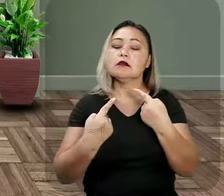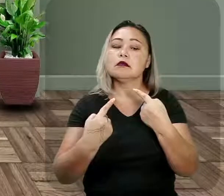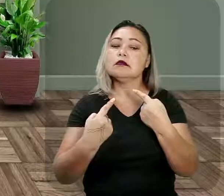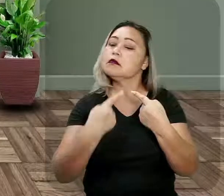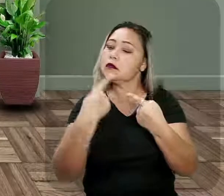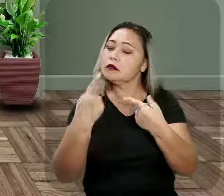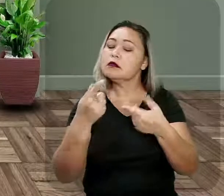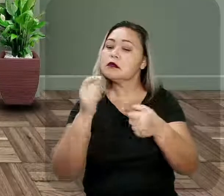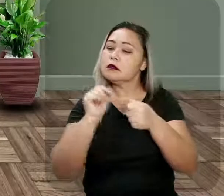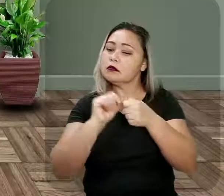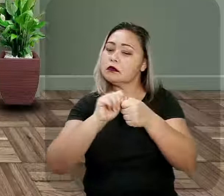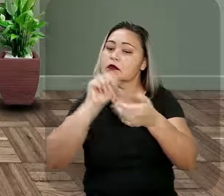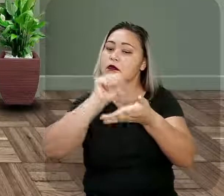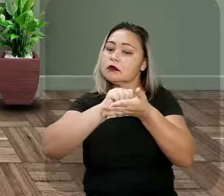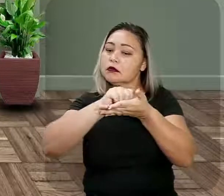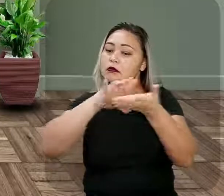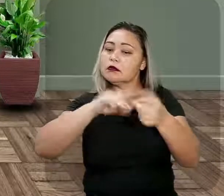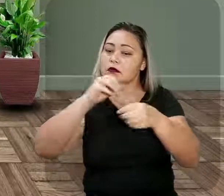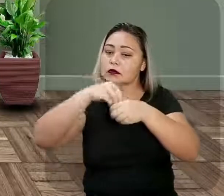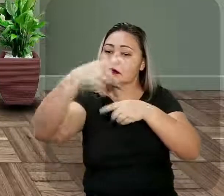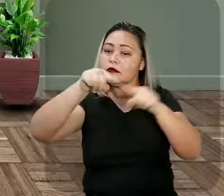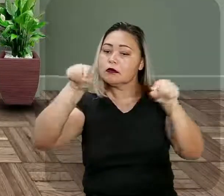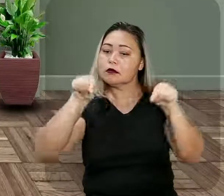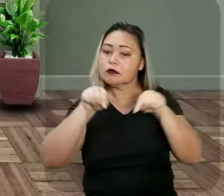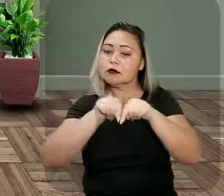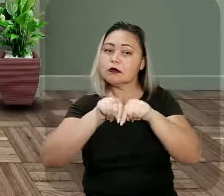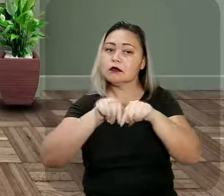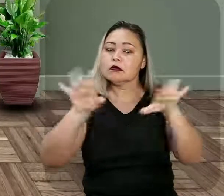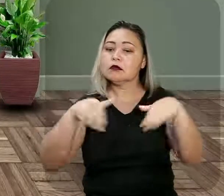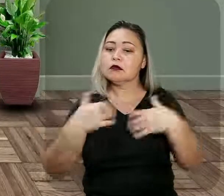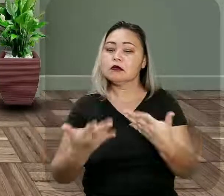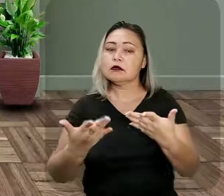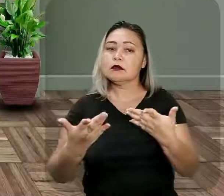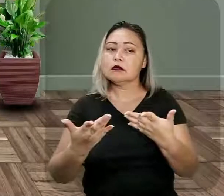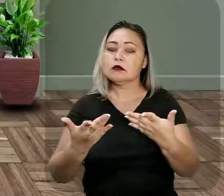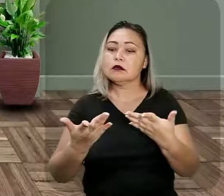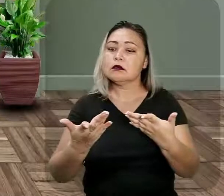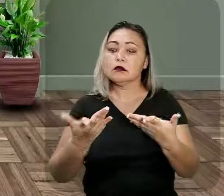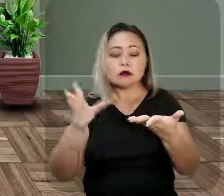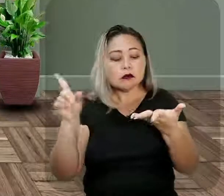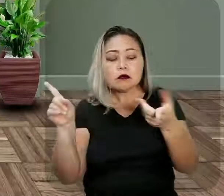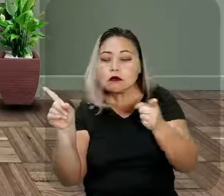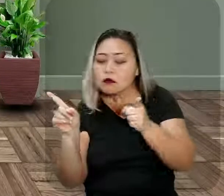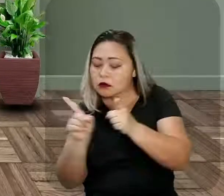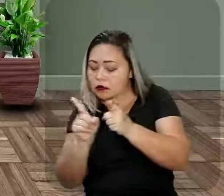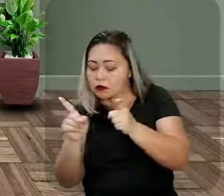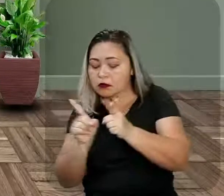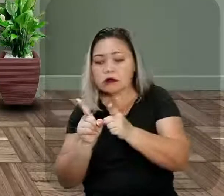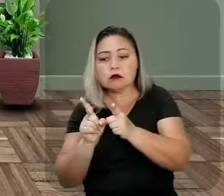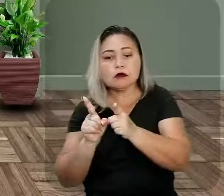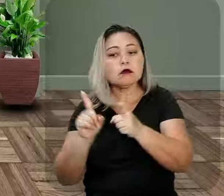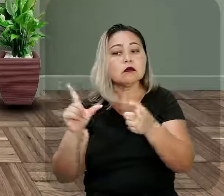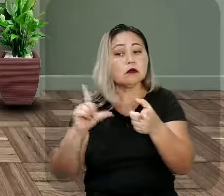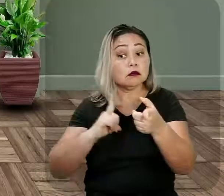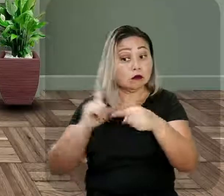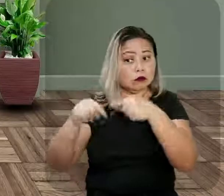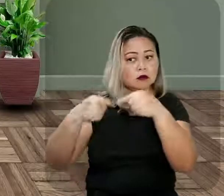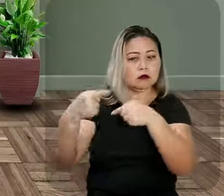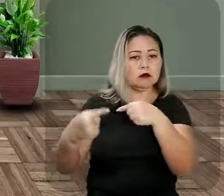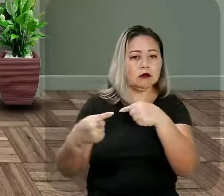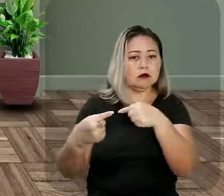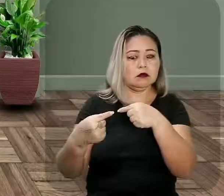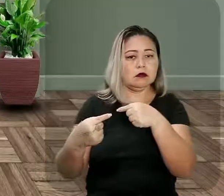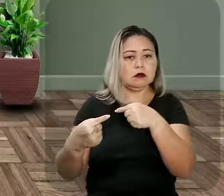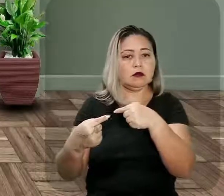construir a sua atividade extra-classe, tá? E é claro que com base no seu resumo, você aí teria que depois,